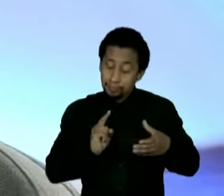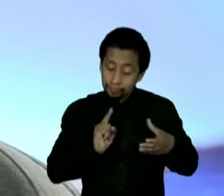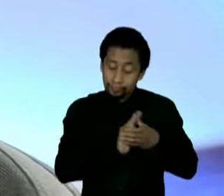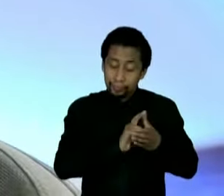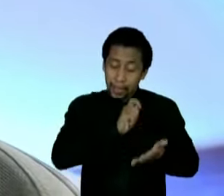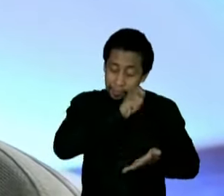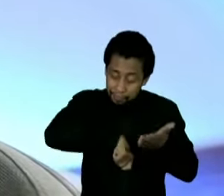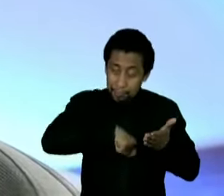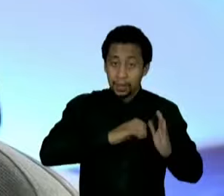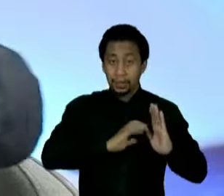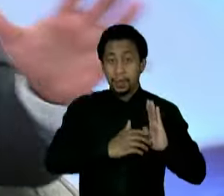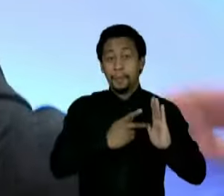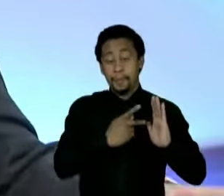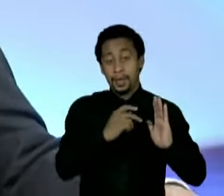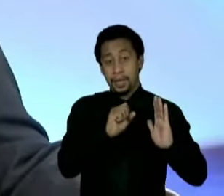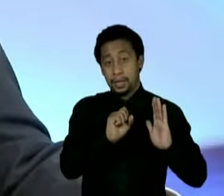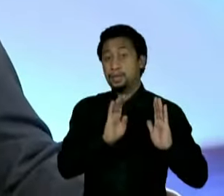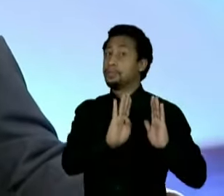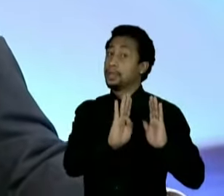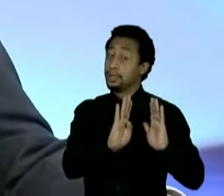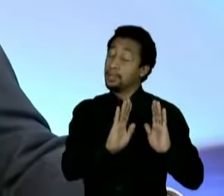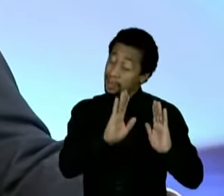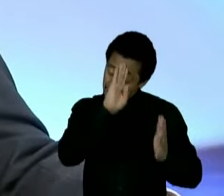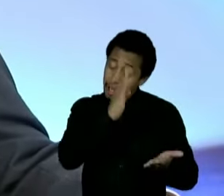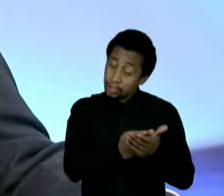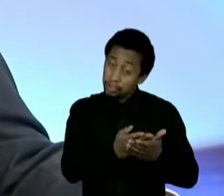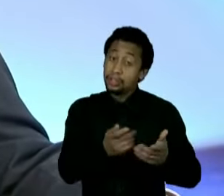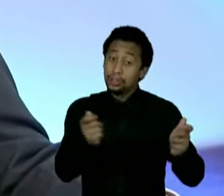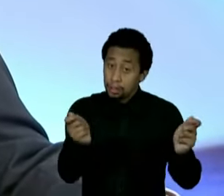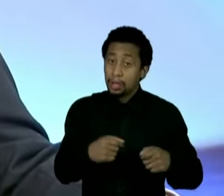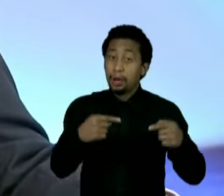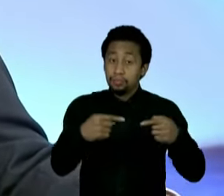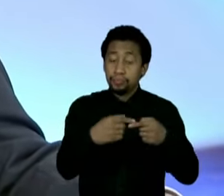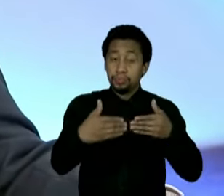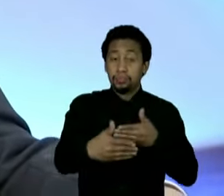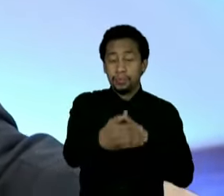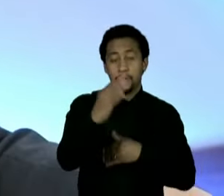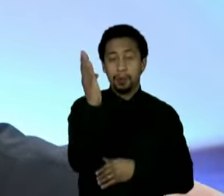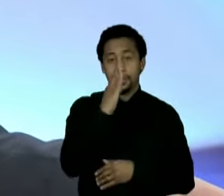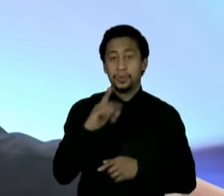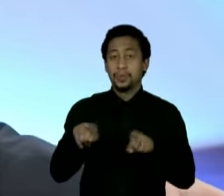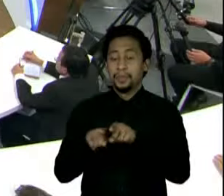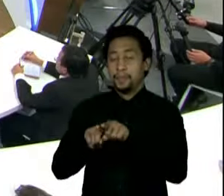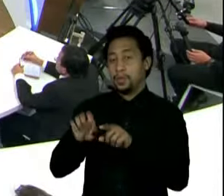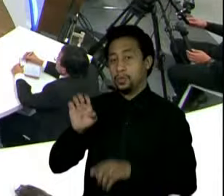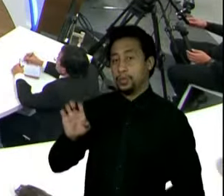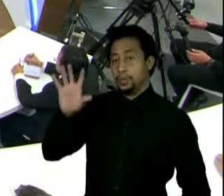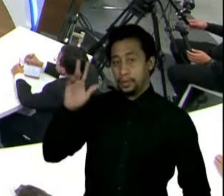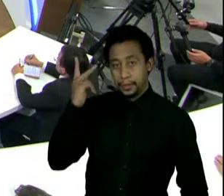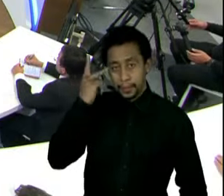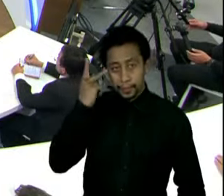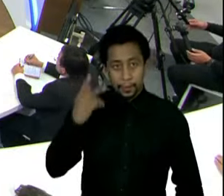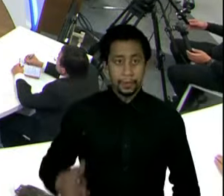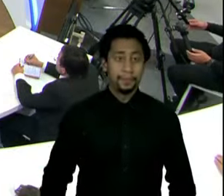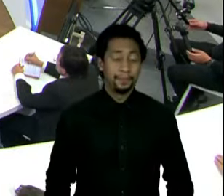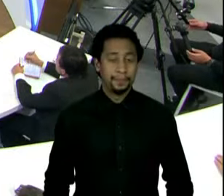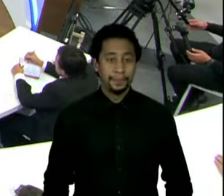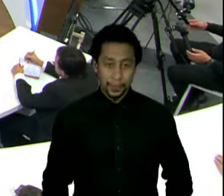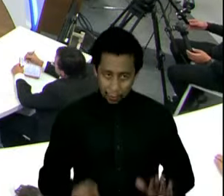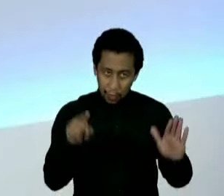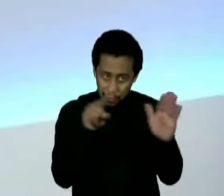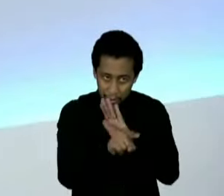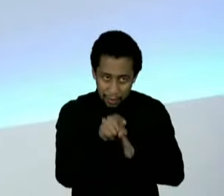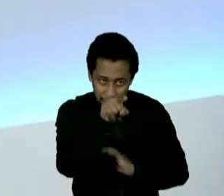que essa é a visão mais correta para essa fase atual do país e do Estado. Ainda sobre o Dória, governador, o senhor concorda com